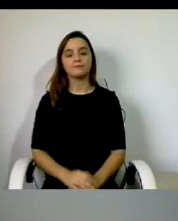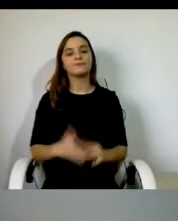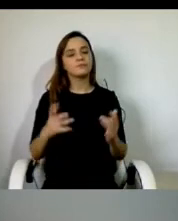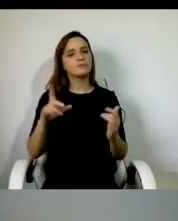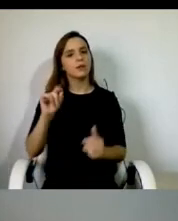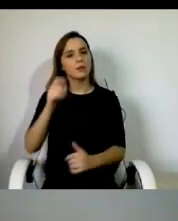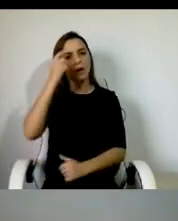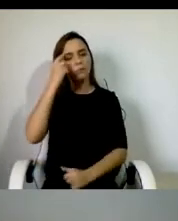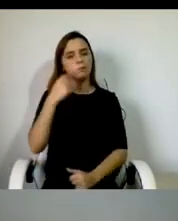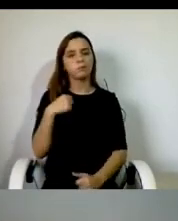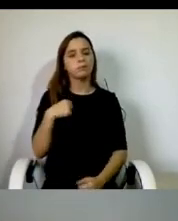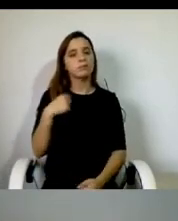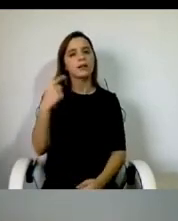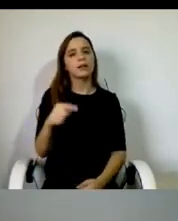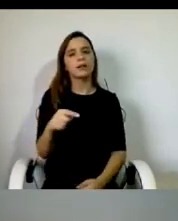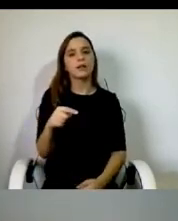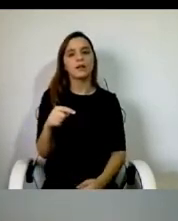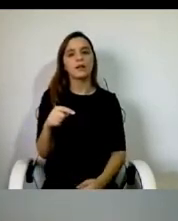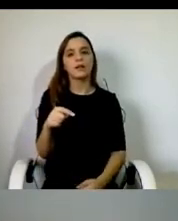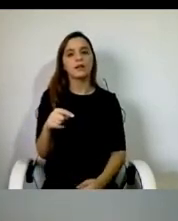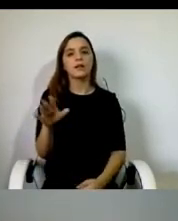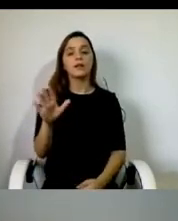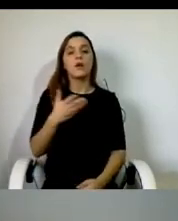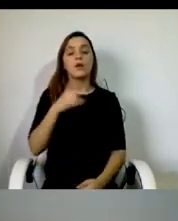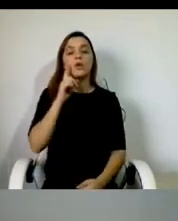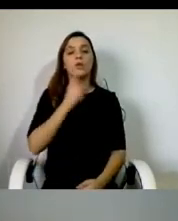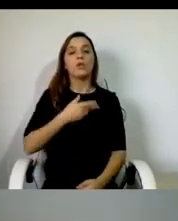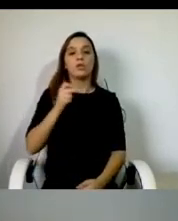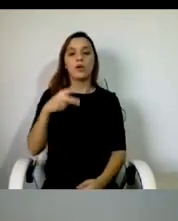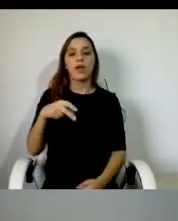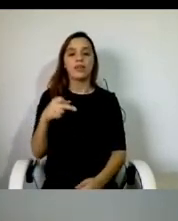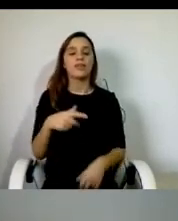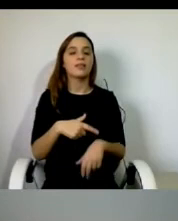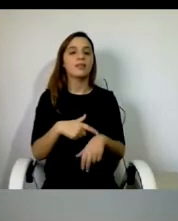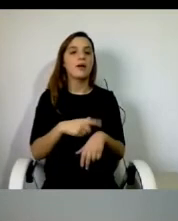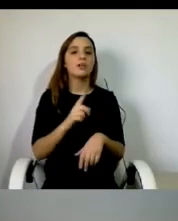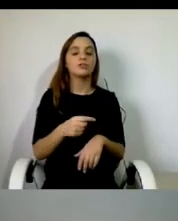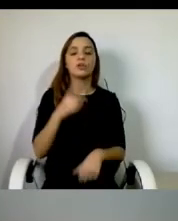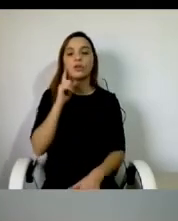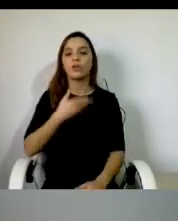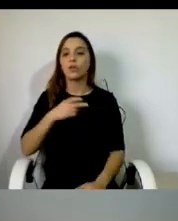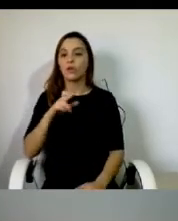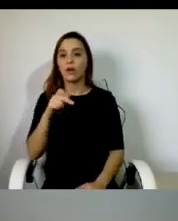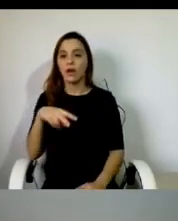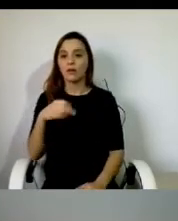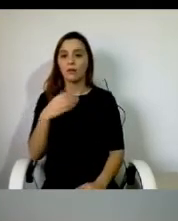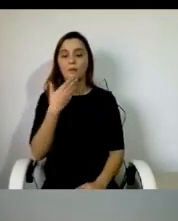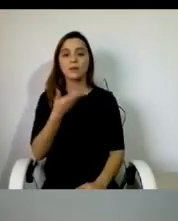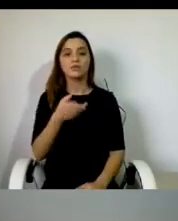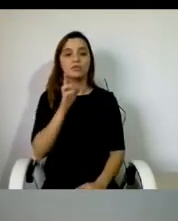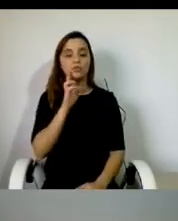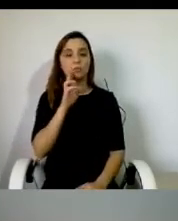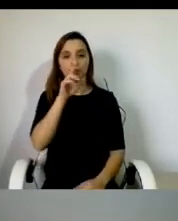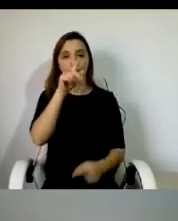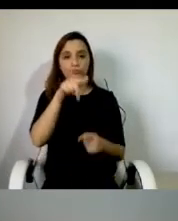que há constrangimentos... Oh, doutora Ana Gonçalves, doutora Ana, doutora, peço desculpa interrompê-la, eu